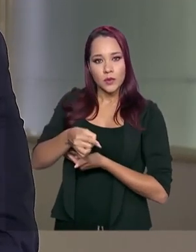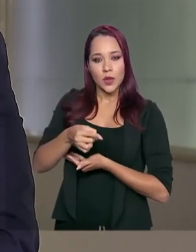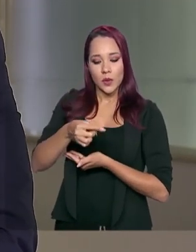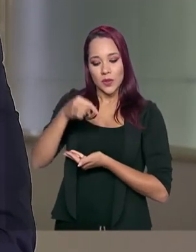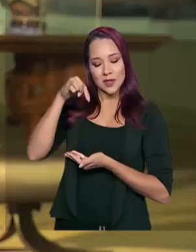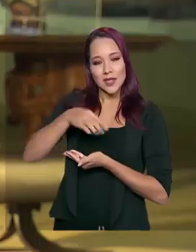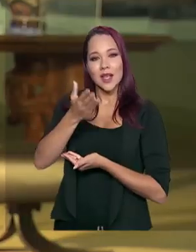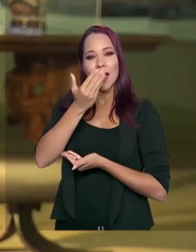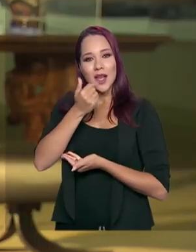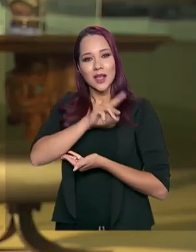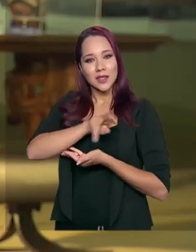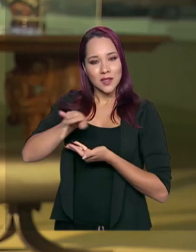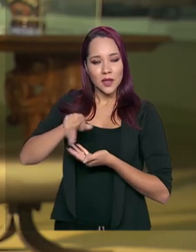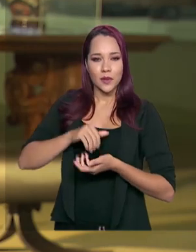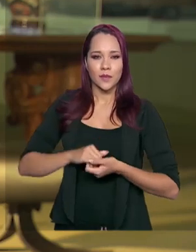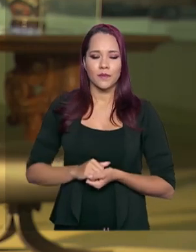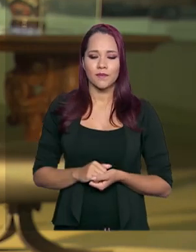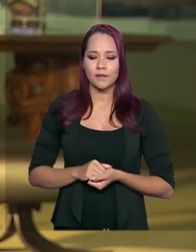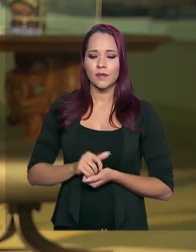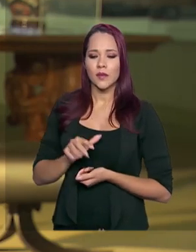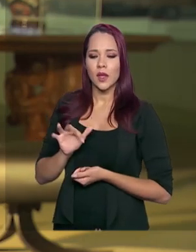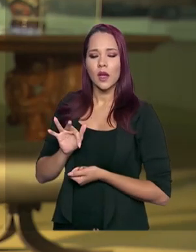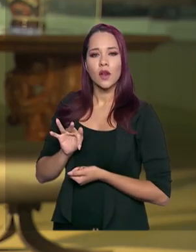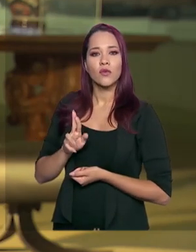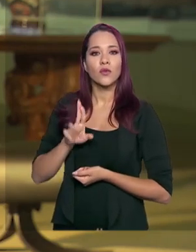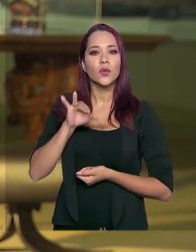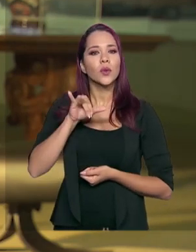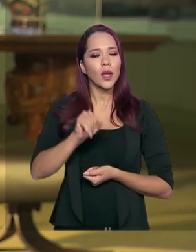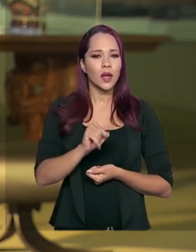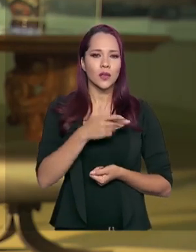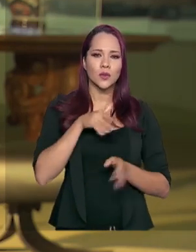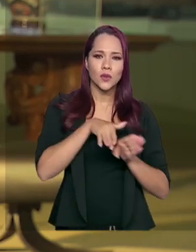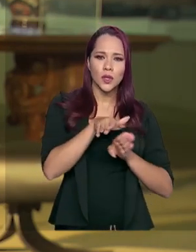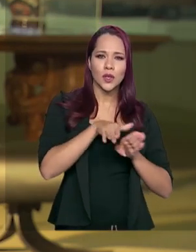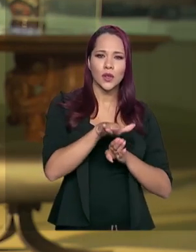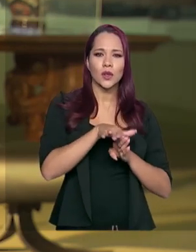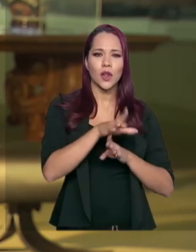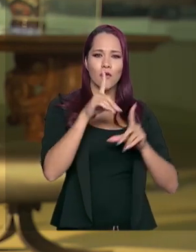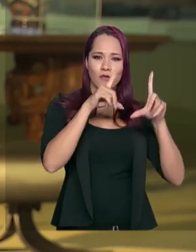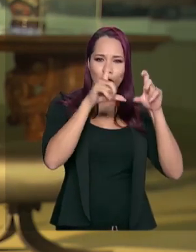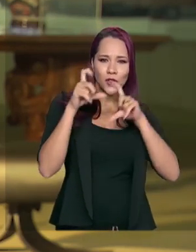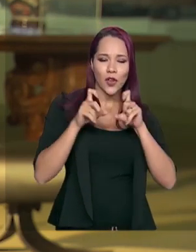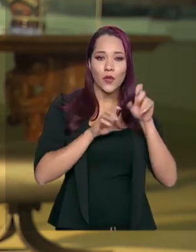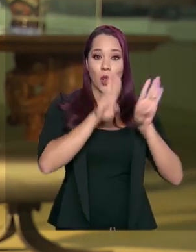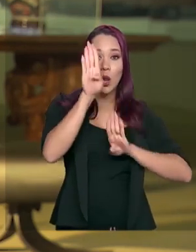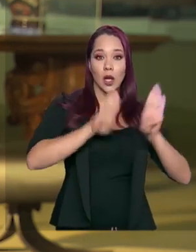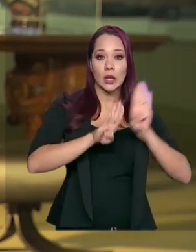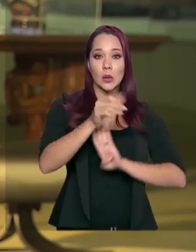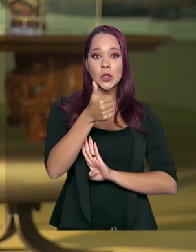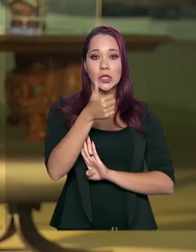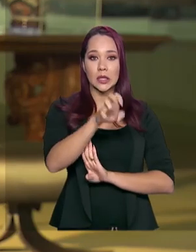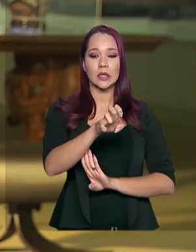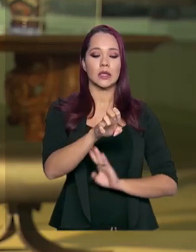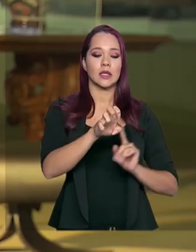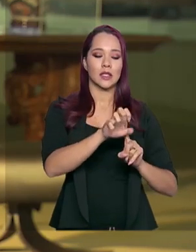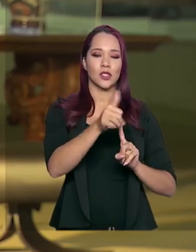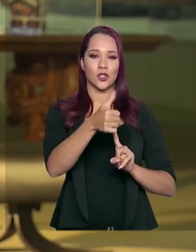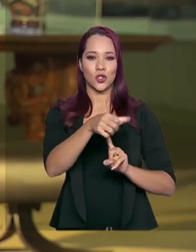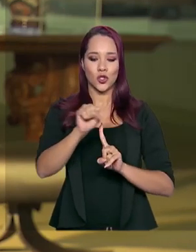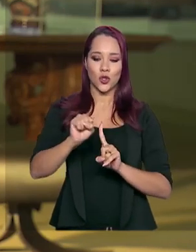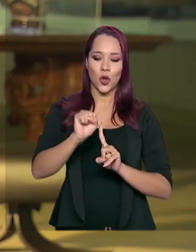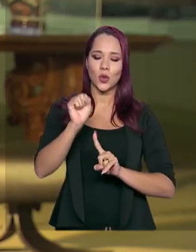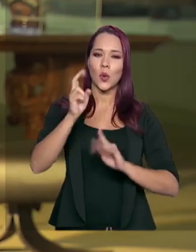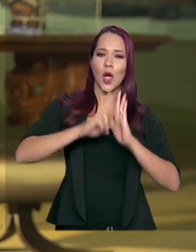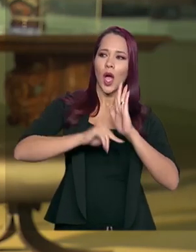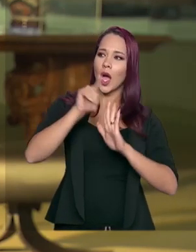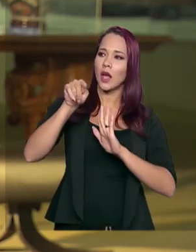iniciativa privada. E a FUNAI sugeriu ao fotógrafo Sebastião Salgado o leilão de 15 das suas 18 obras que